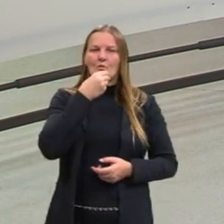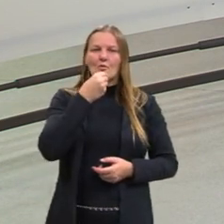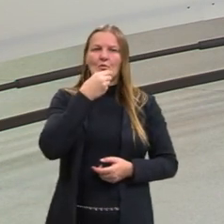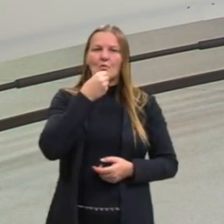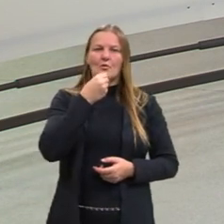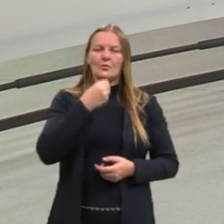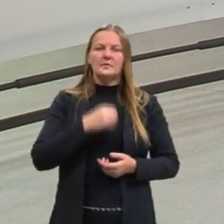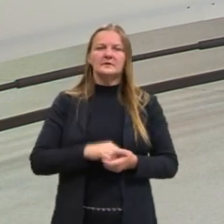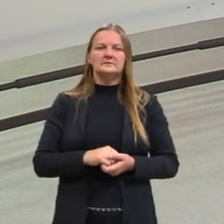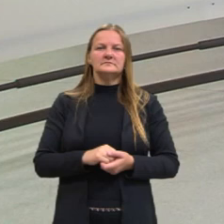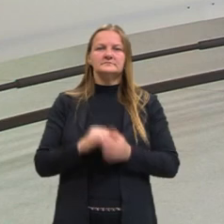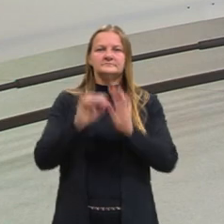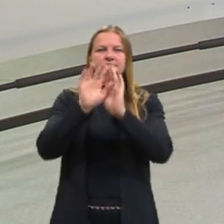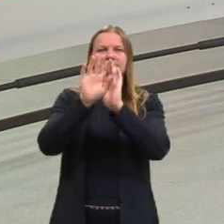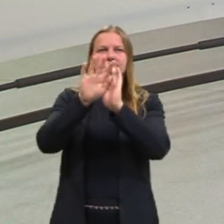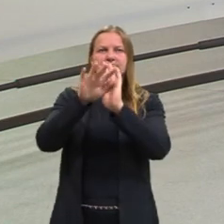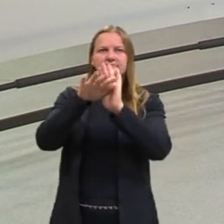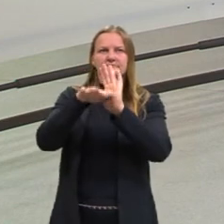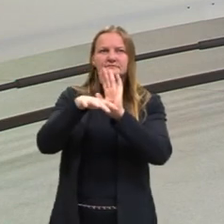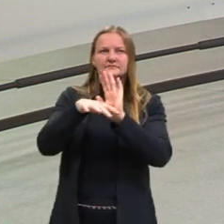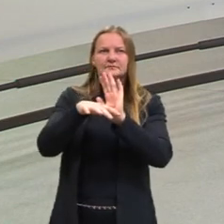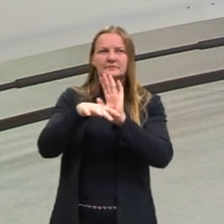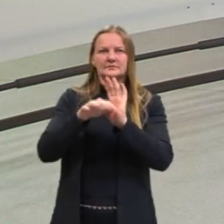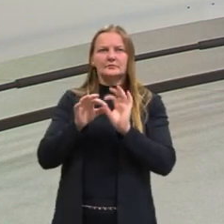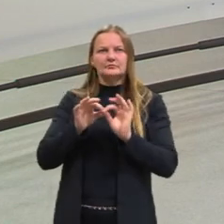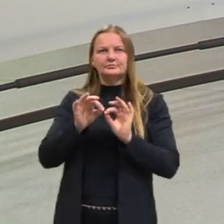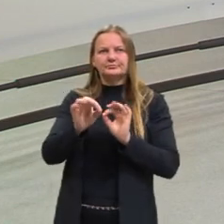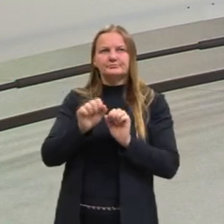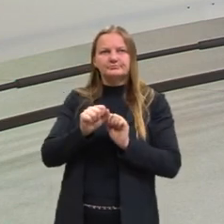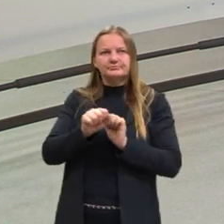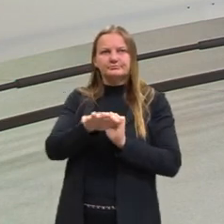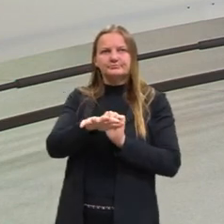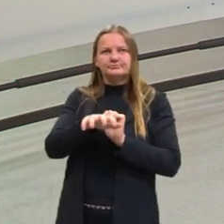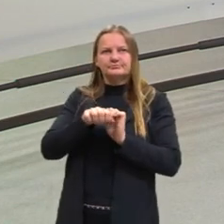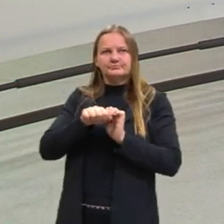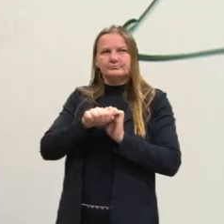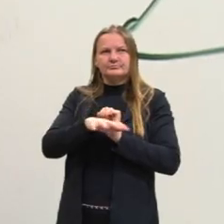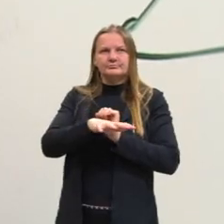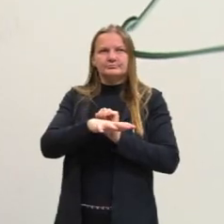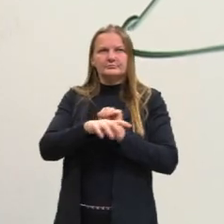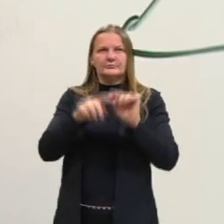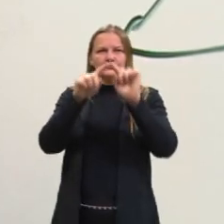e sua sombra projetada, que forma, então, um triângulo.